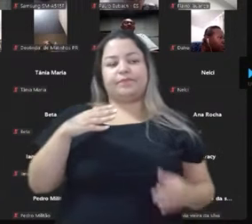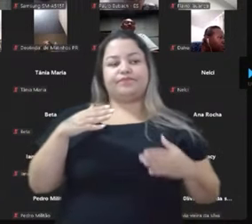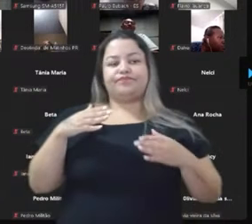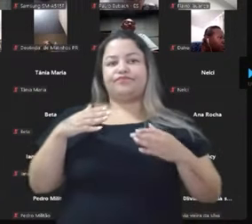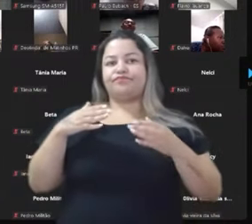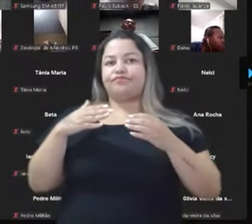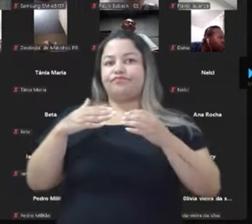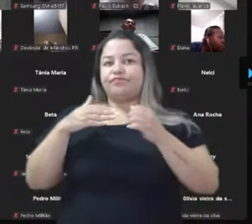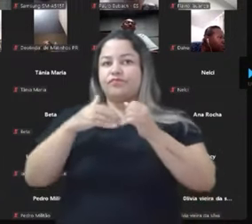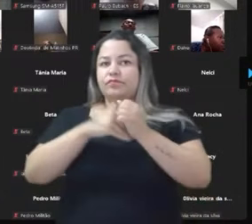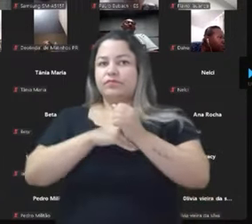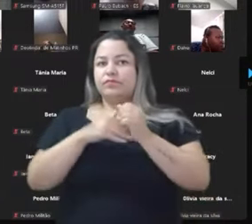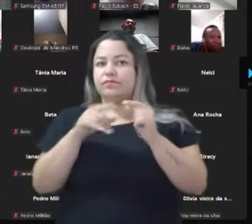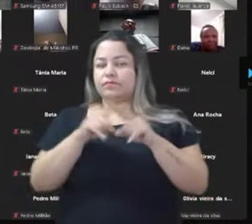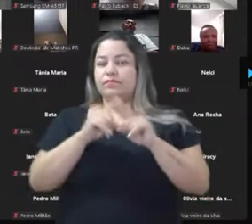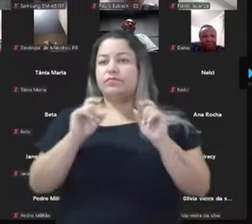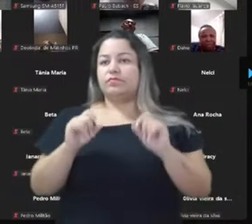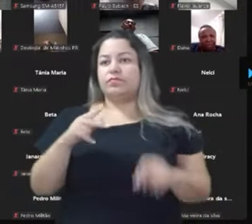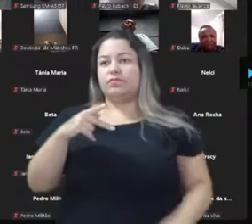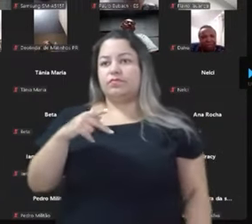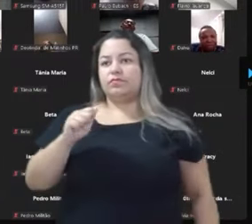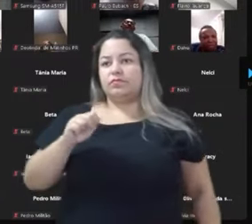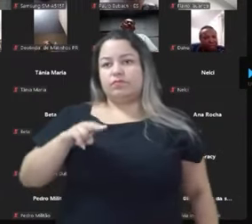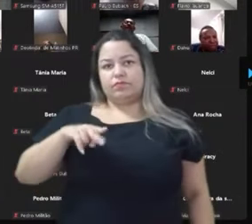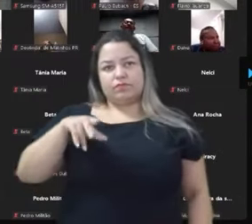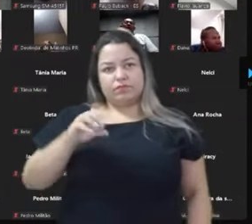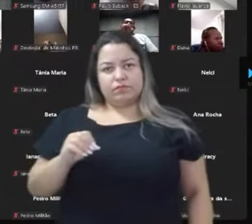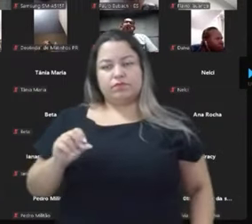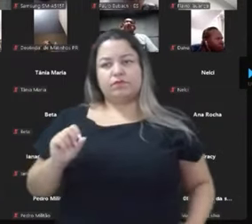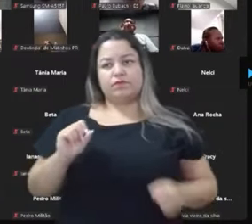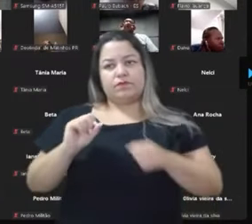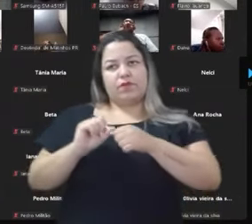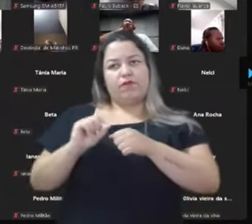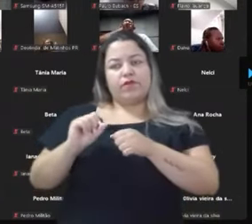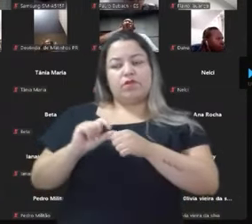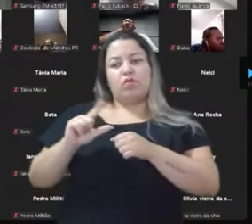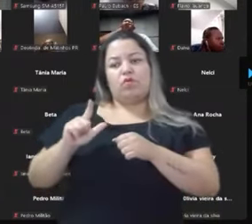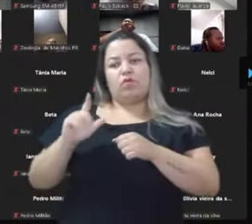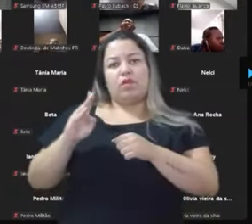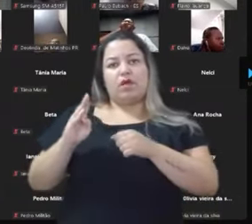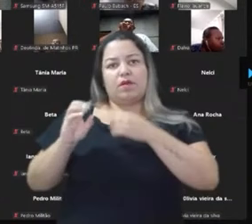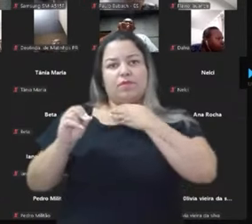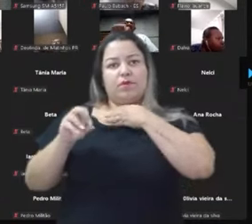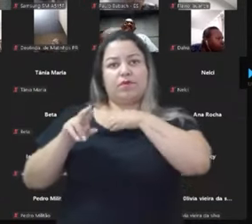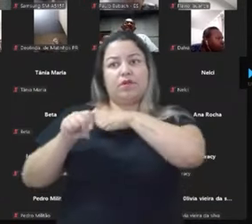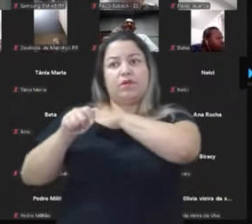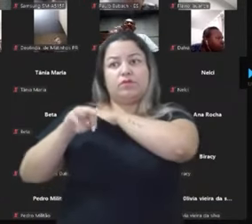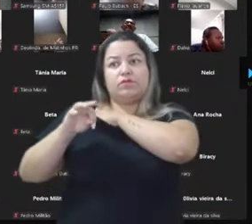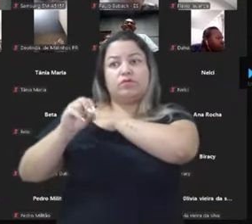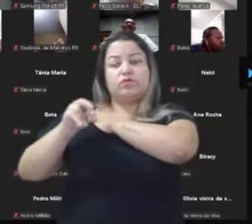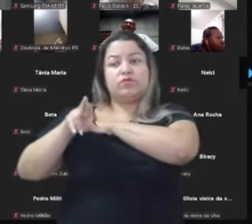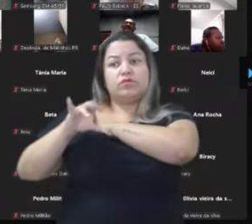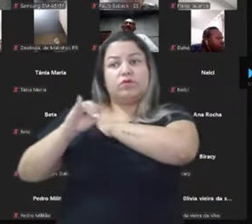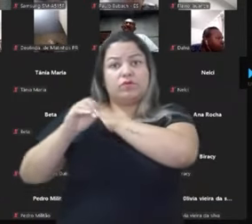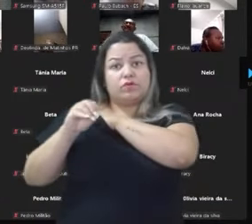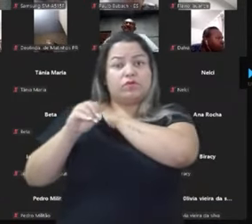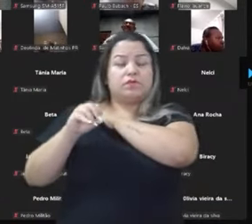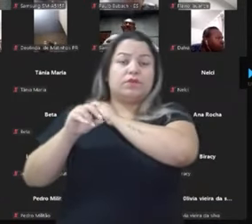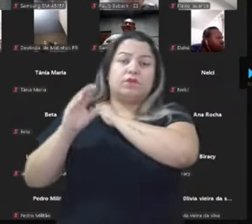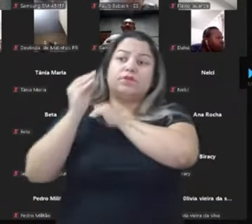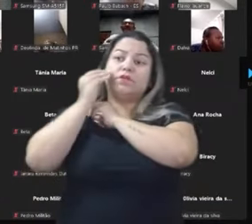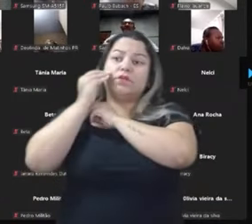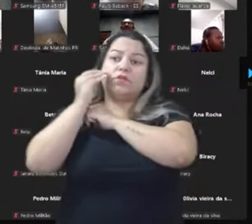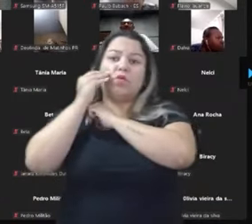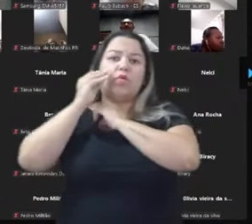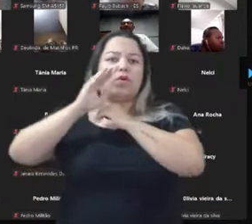o Paulo, fazer um laboratório. A gente faz um laboratório, que é o quê? Você cria uma conta anônima, você vai tentando crescer essa conta, falando